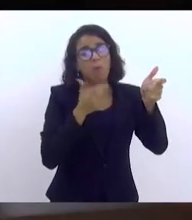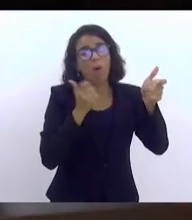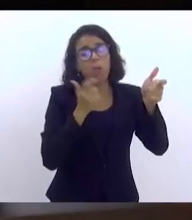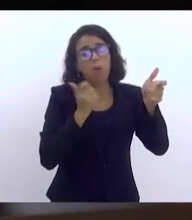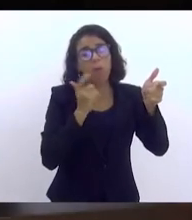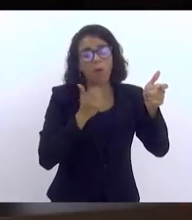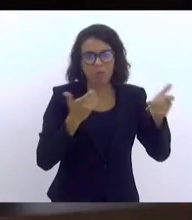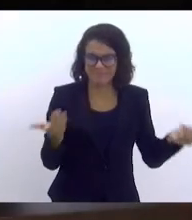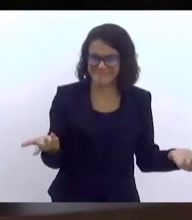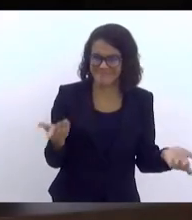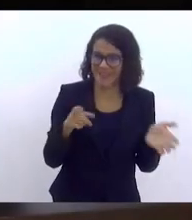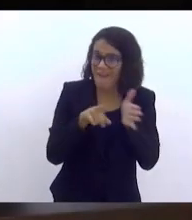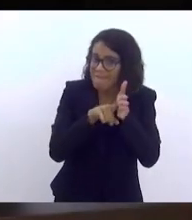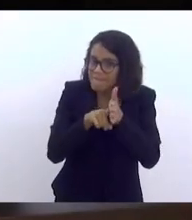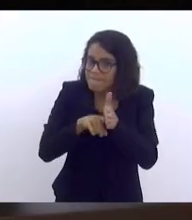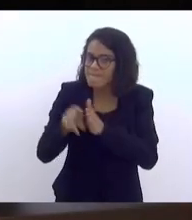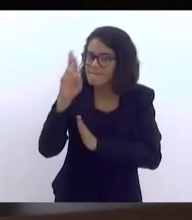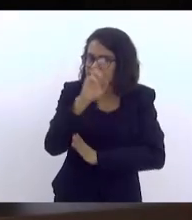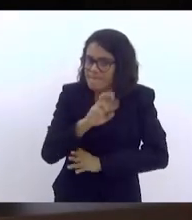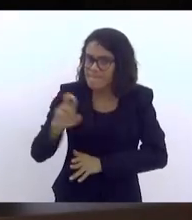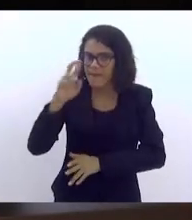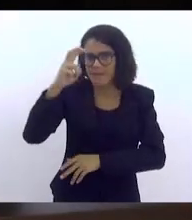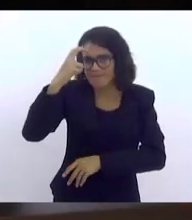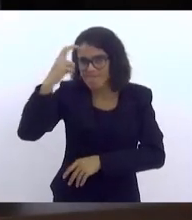Então, investigação, inteligência,